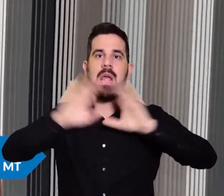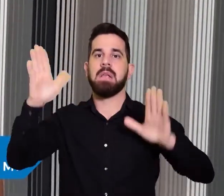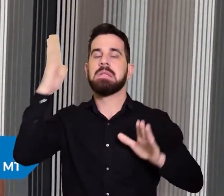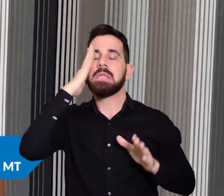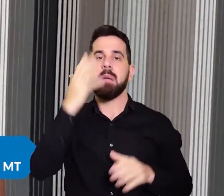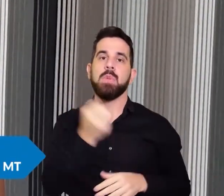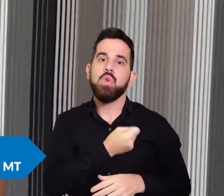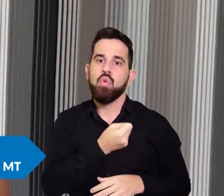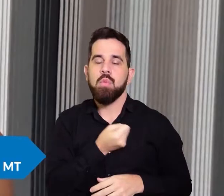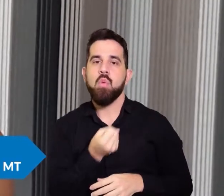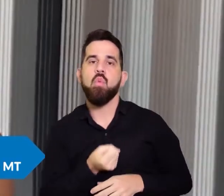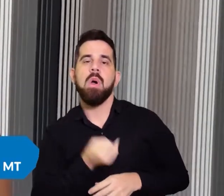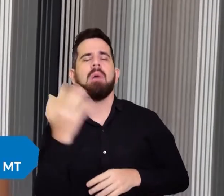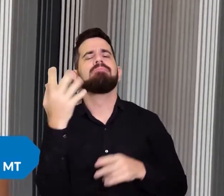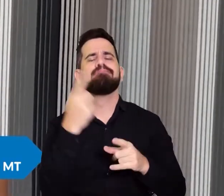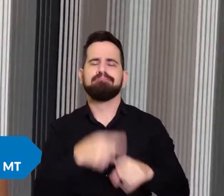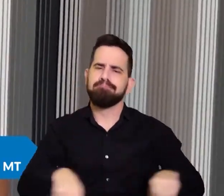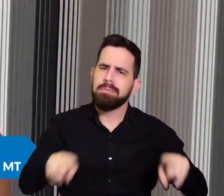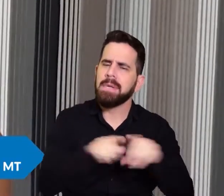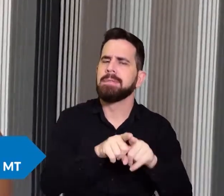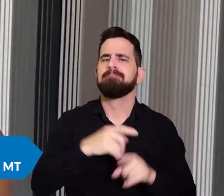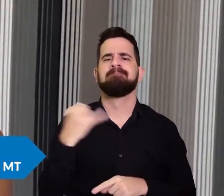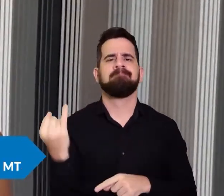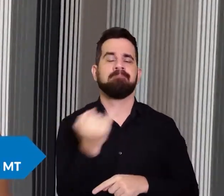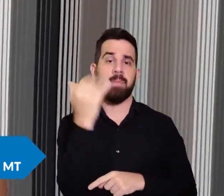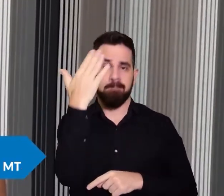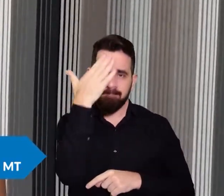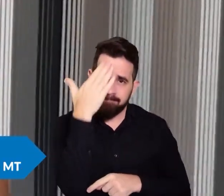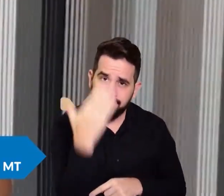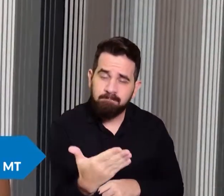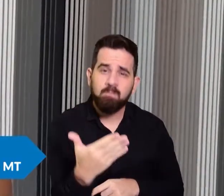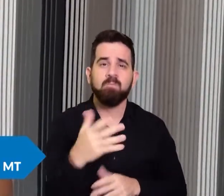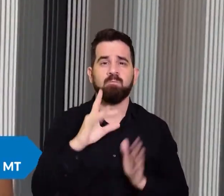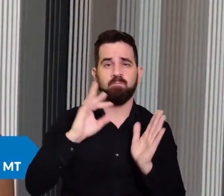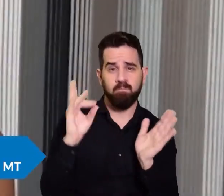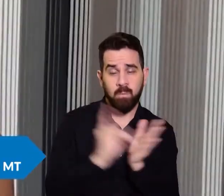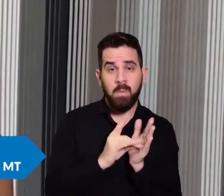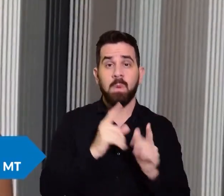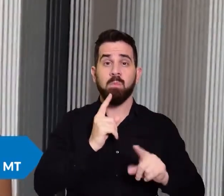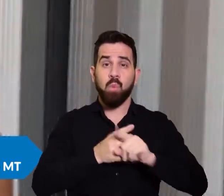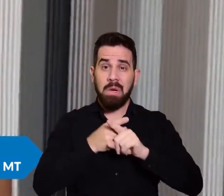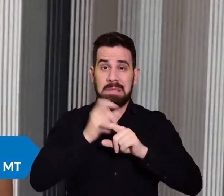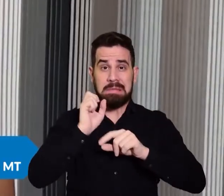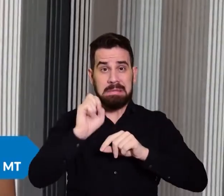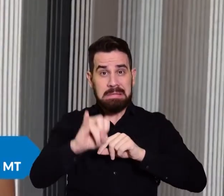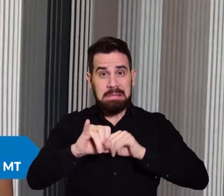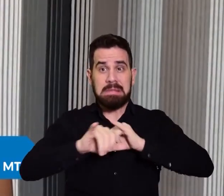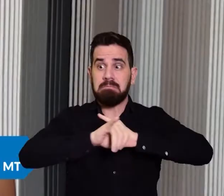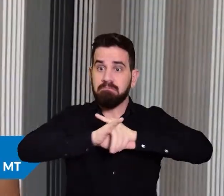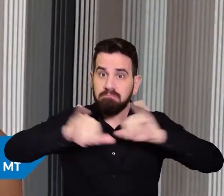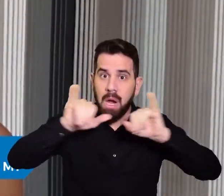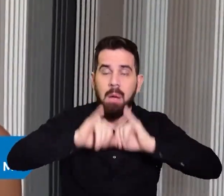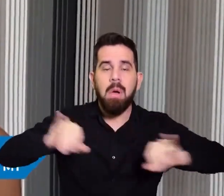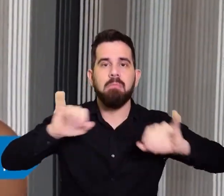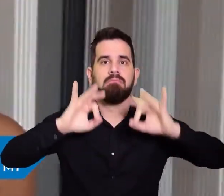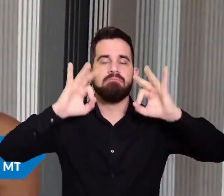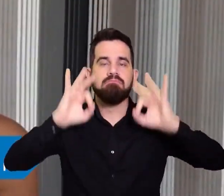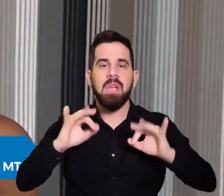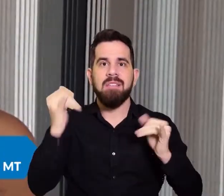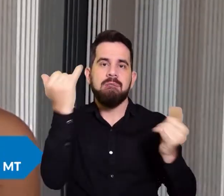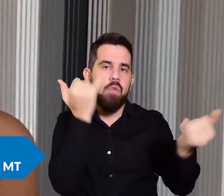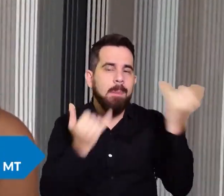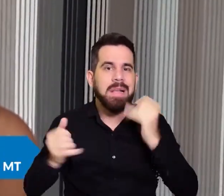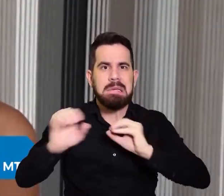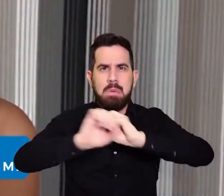parceria muito bacana, muito importante, visto que quanto mais difundida for a informação, melhores